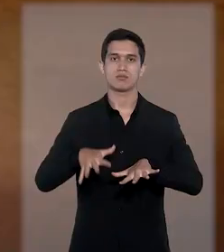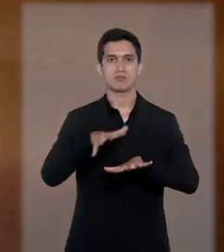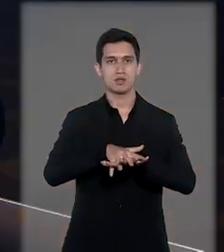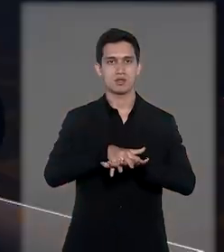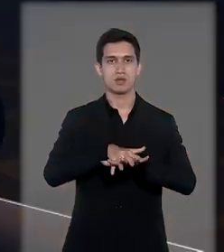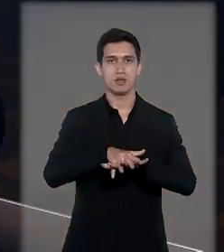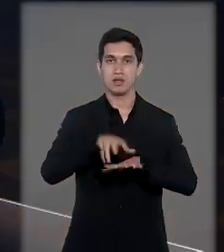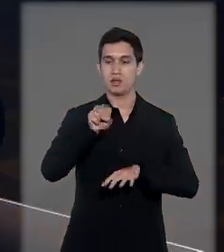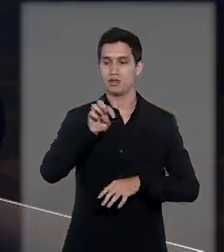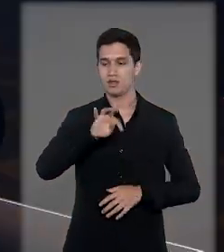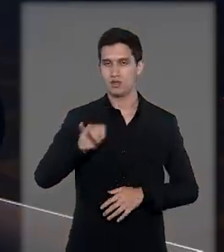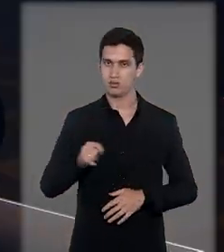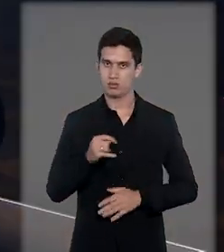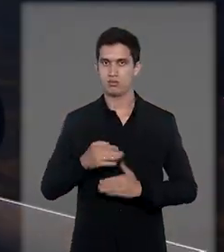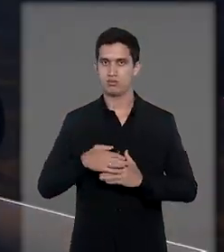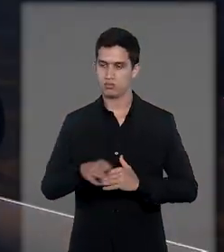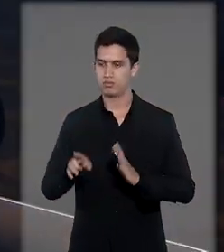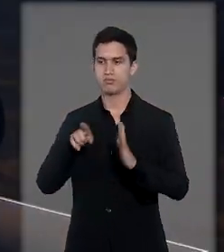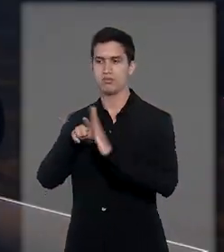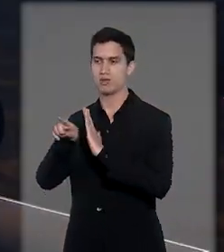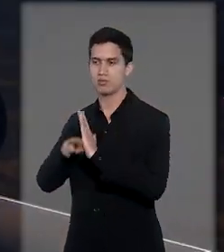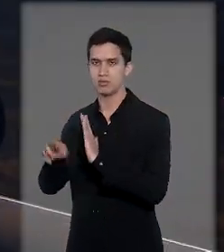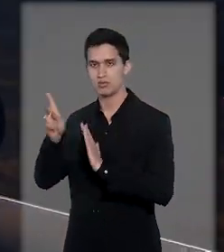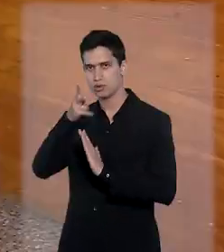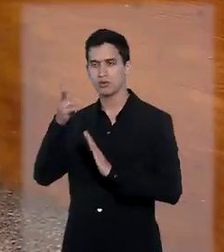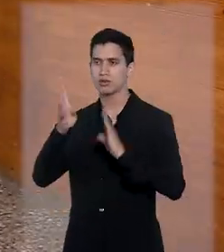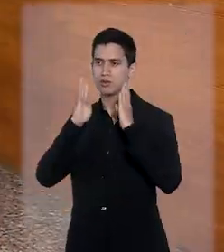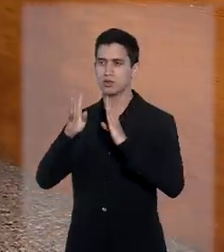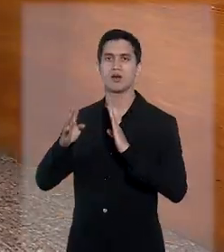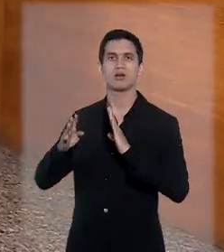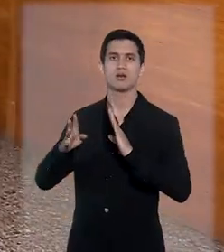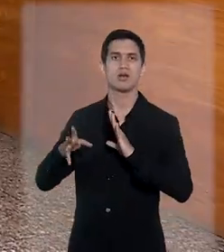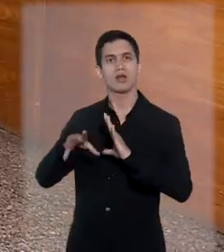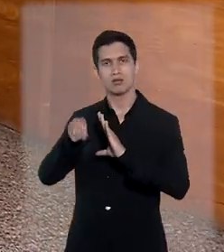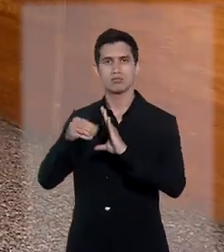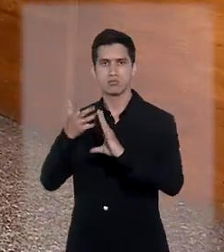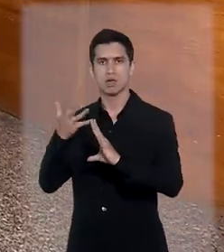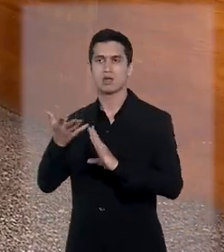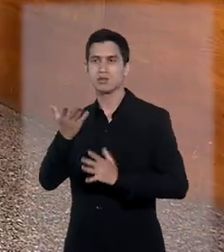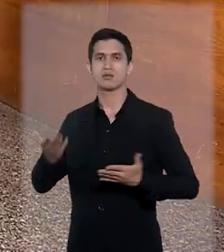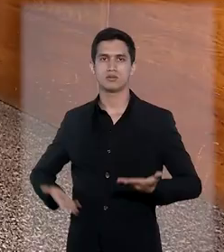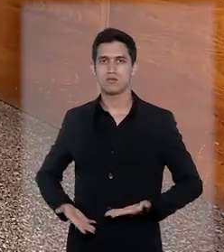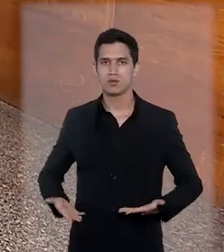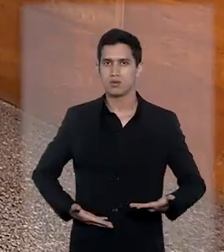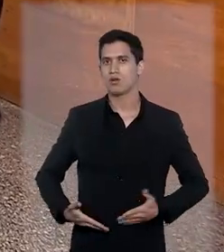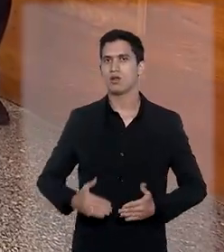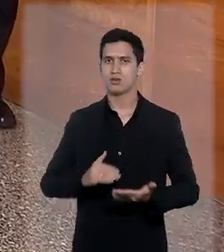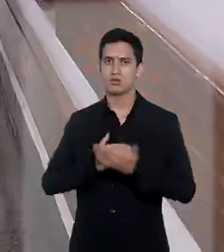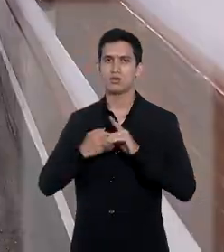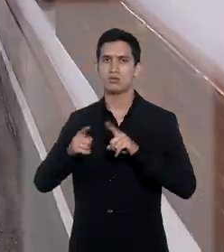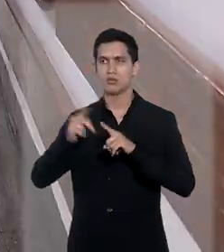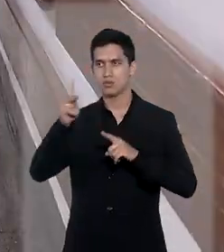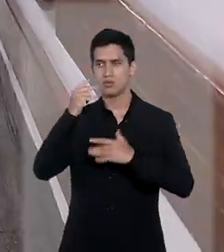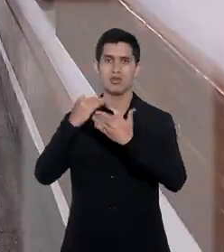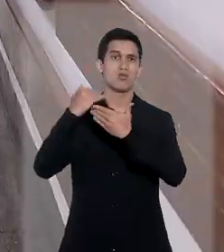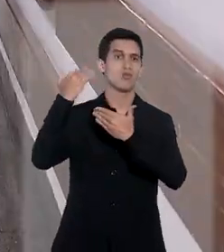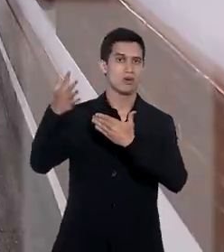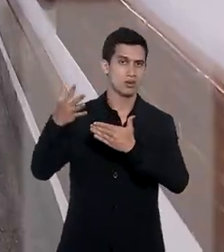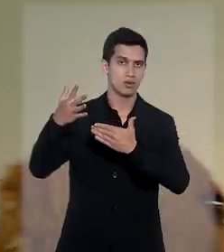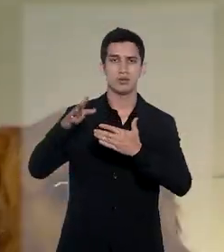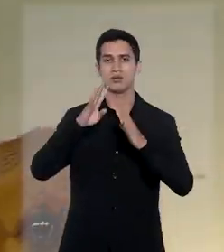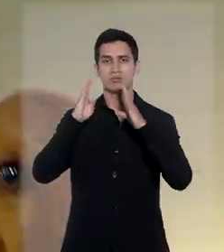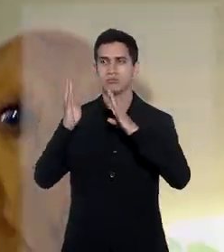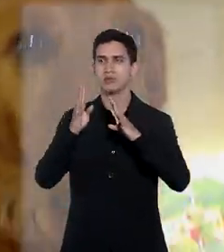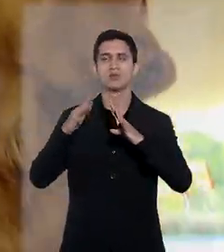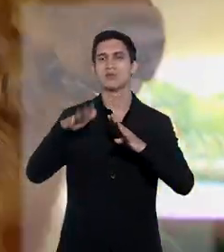inclusivo, o STJ realizou uma consulta pública para ouvir servidores, colaboradores e também o público externo para entender